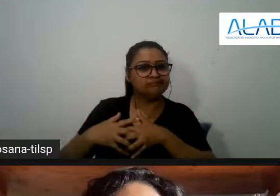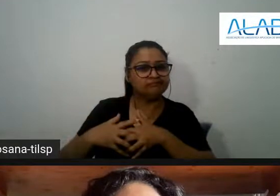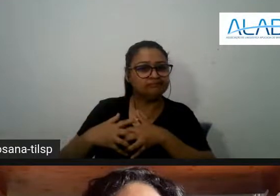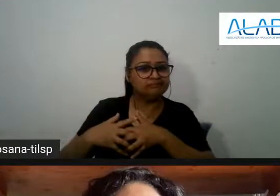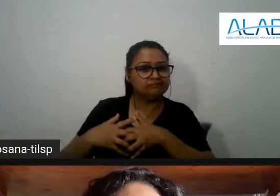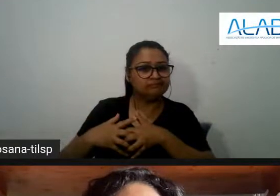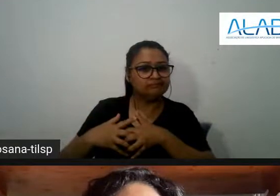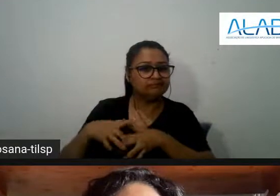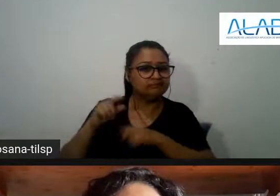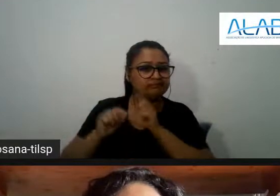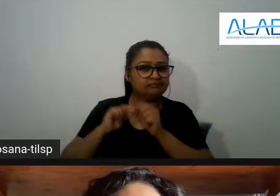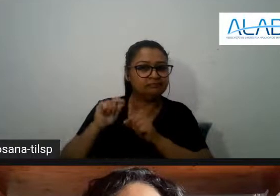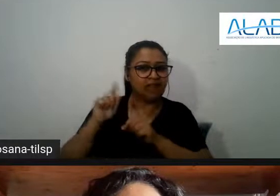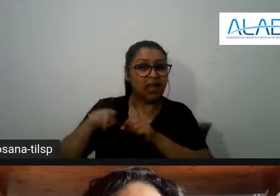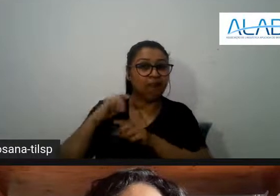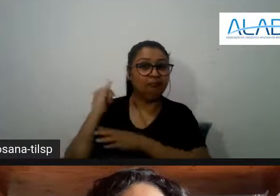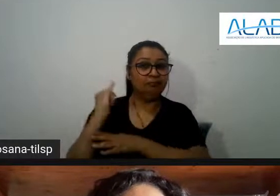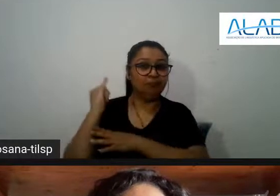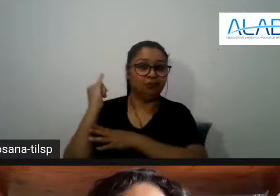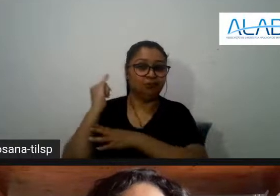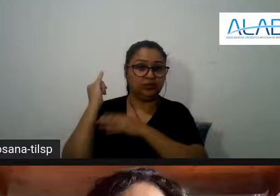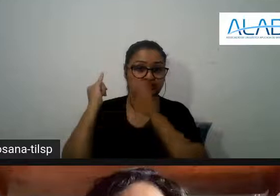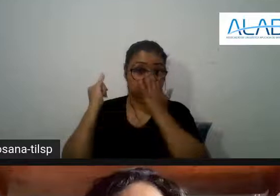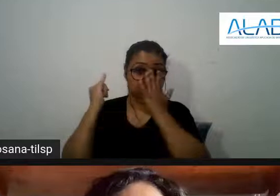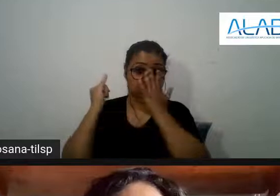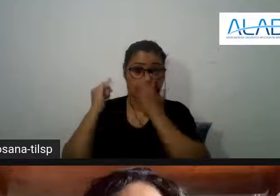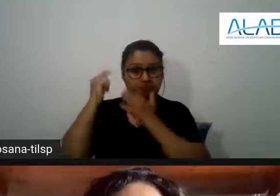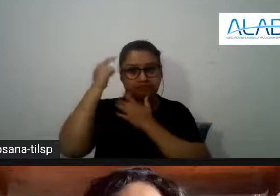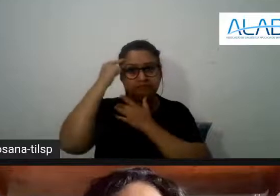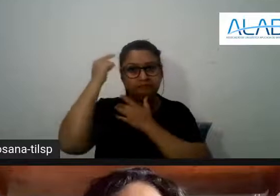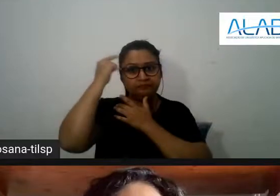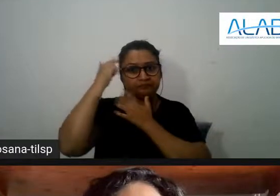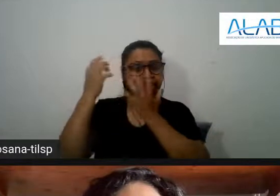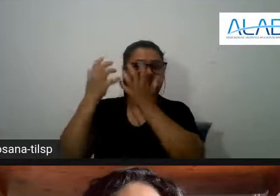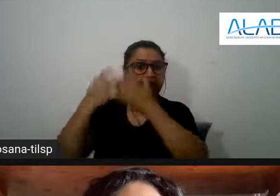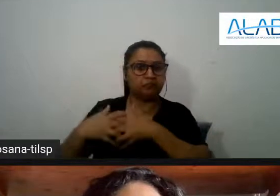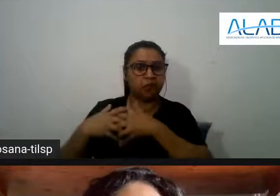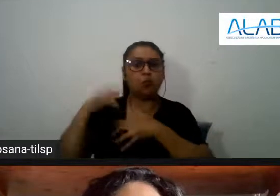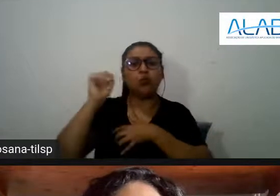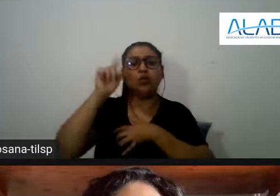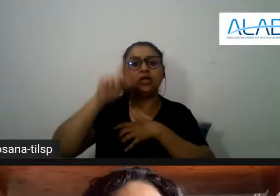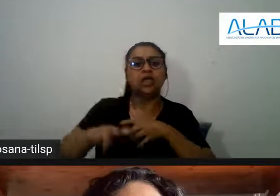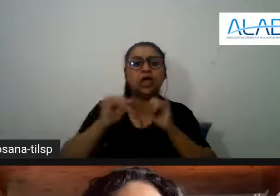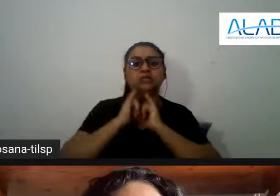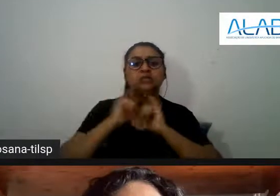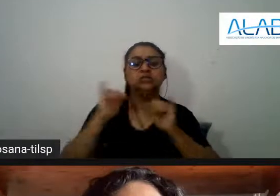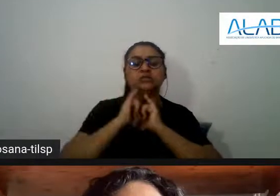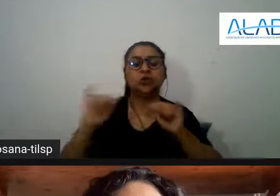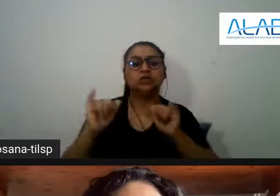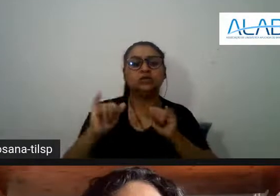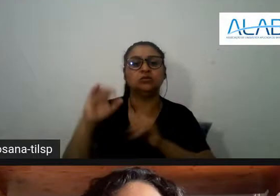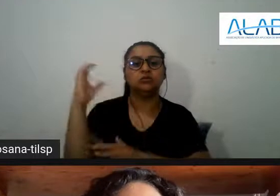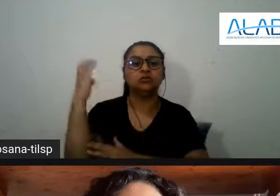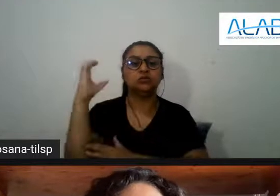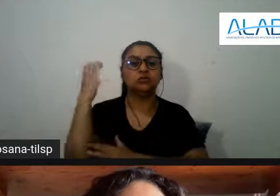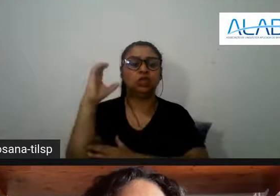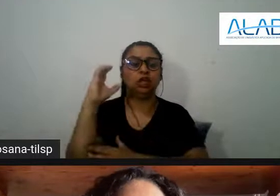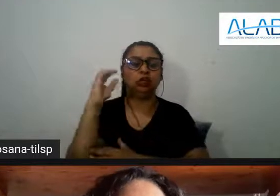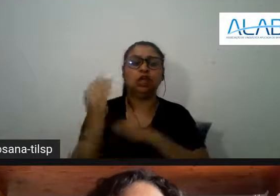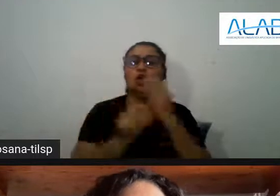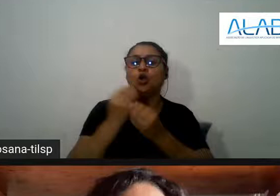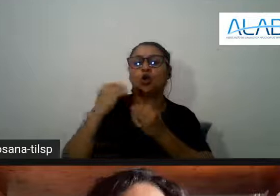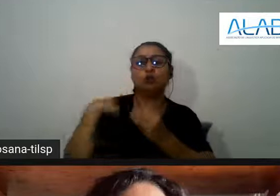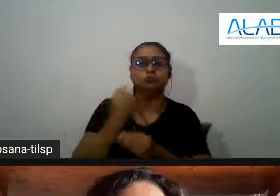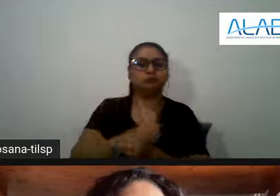importante que é pensar o que é divulgação científica pensar como é que fazemos pensar